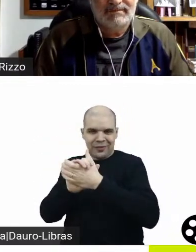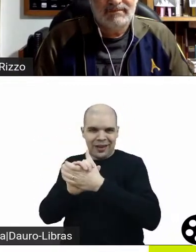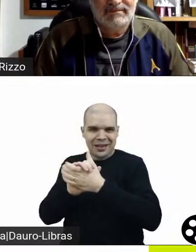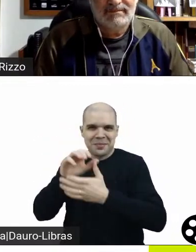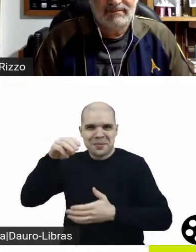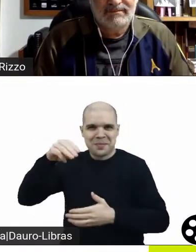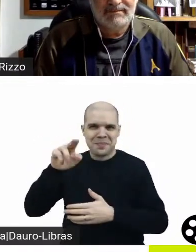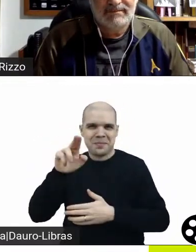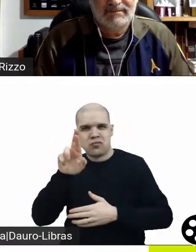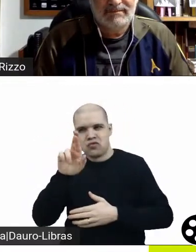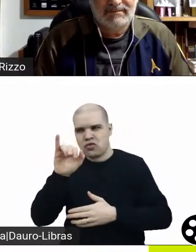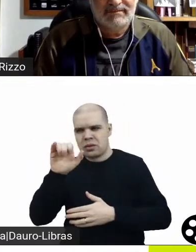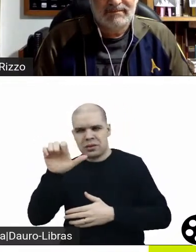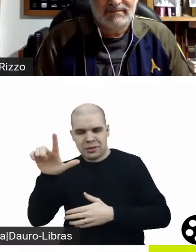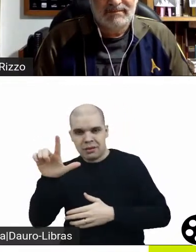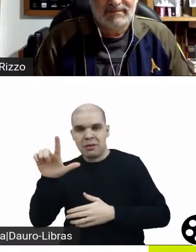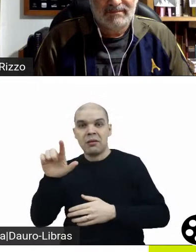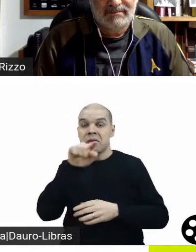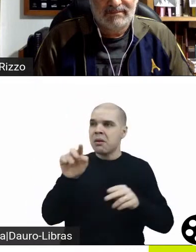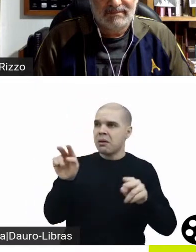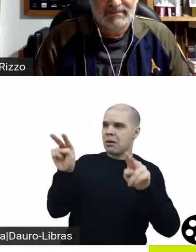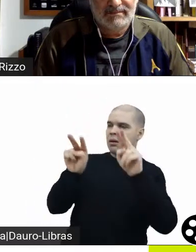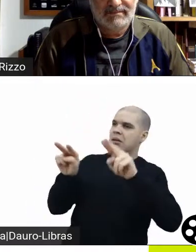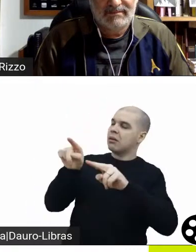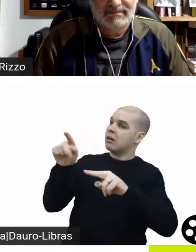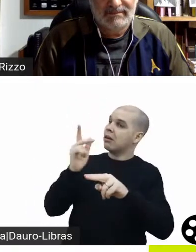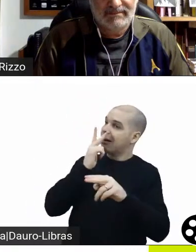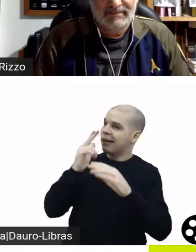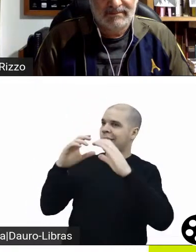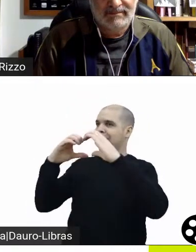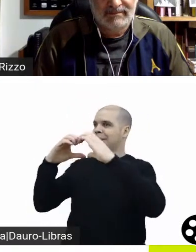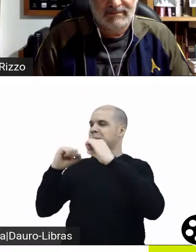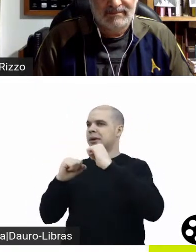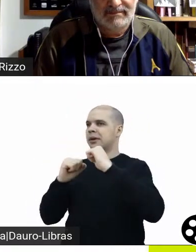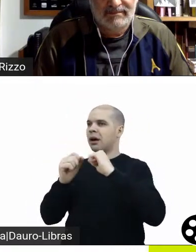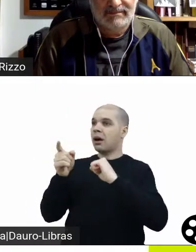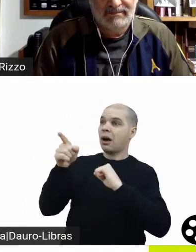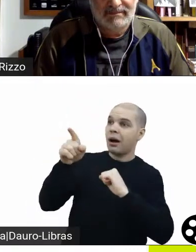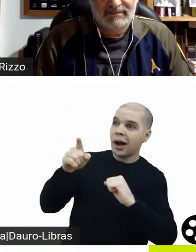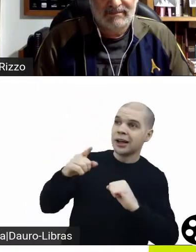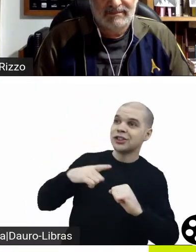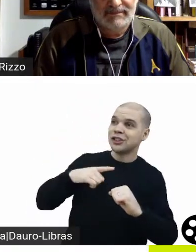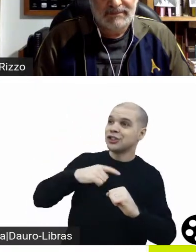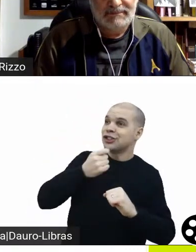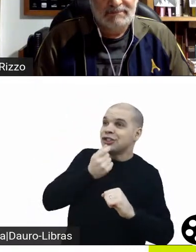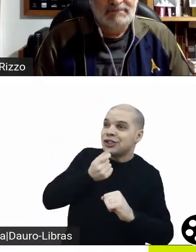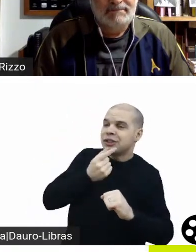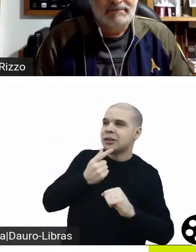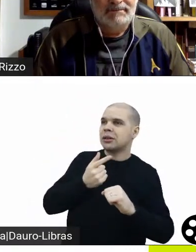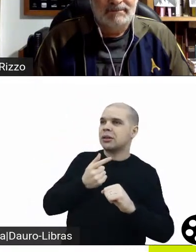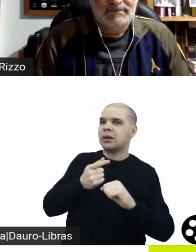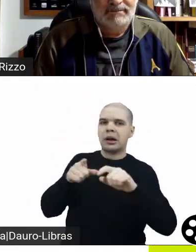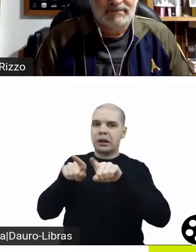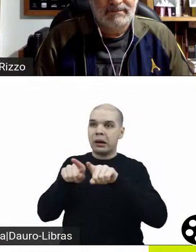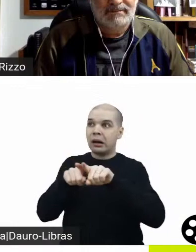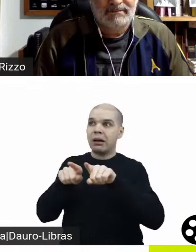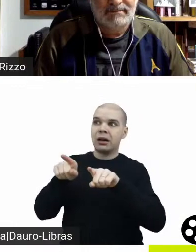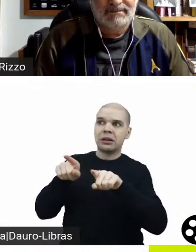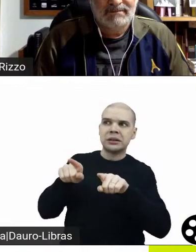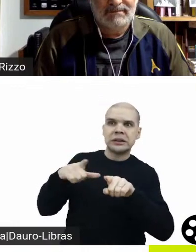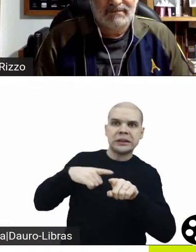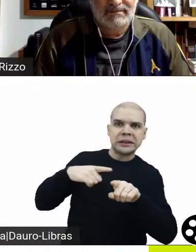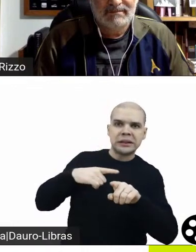tem elementos cômicos, ele tem elementos dramáticos, ele tem elementos plurais. Eu não classificaria como uma comédia